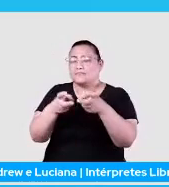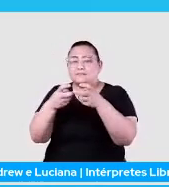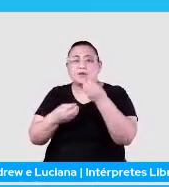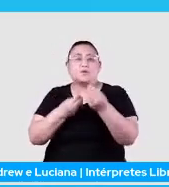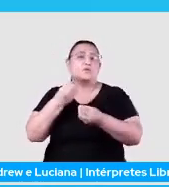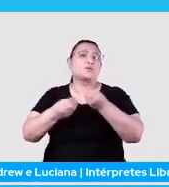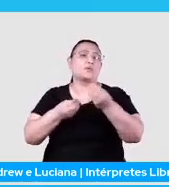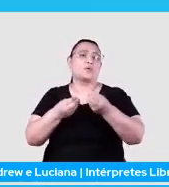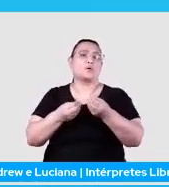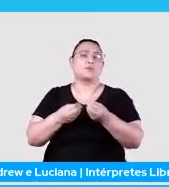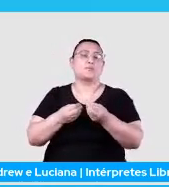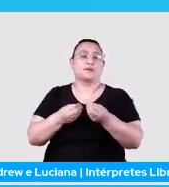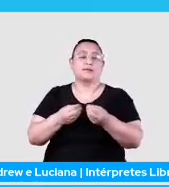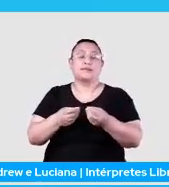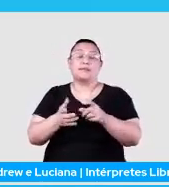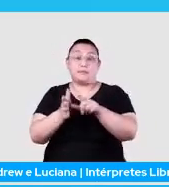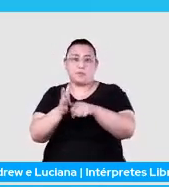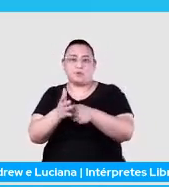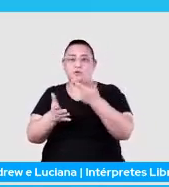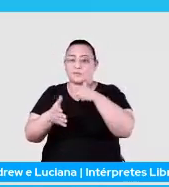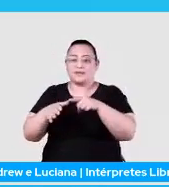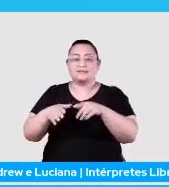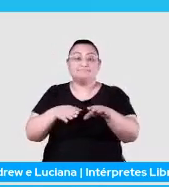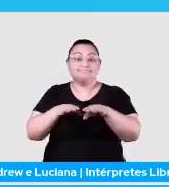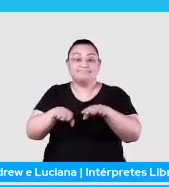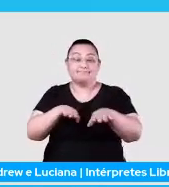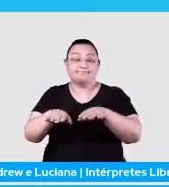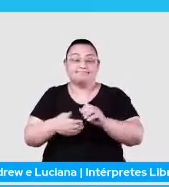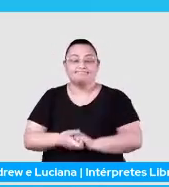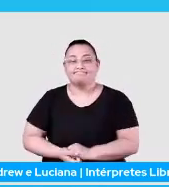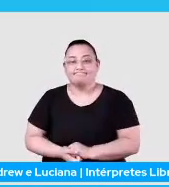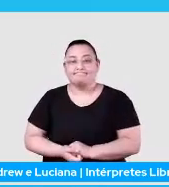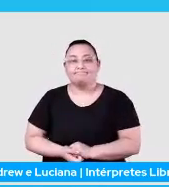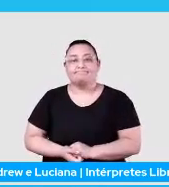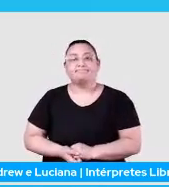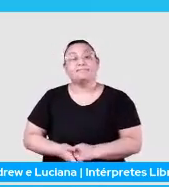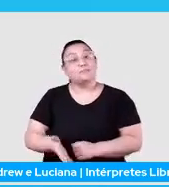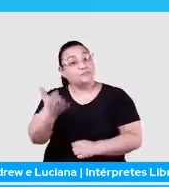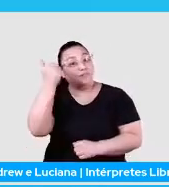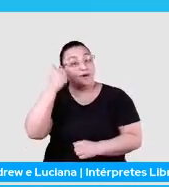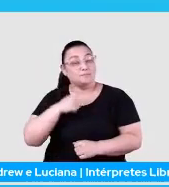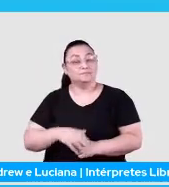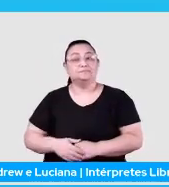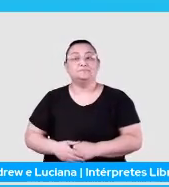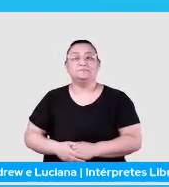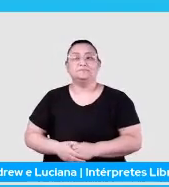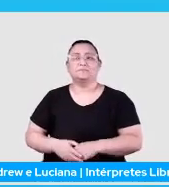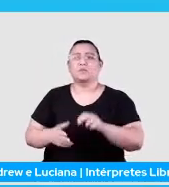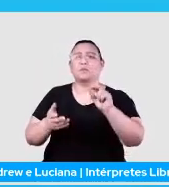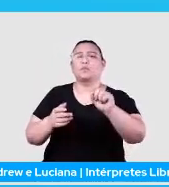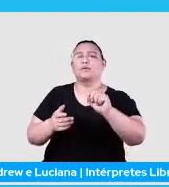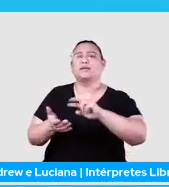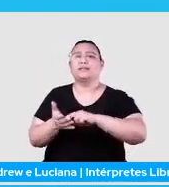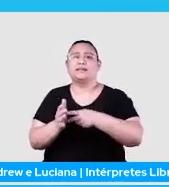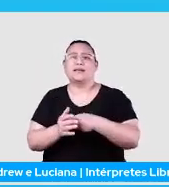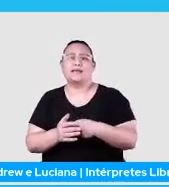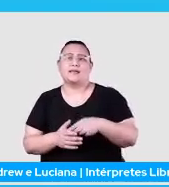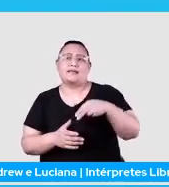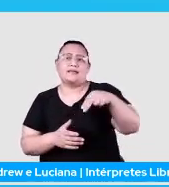anda depois disso, né? Tá. Então, bora lá. O que é processamento de linguagem natural?